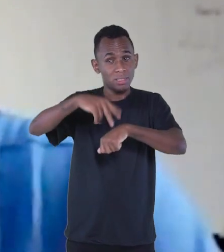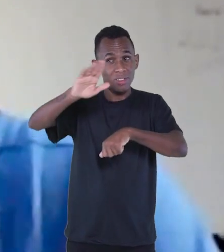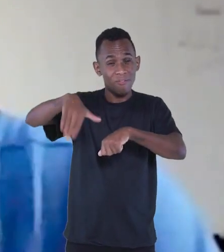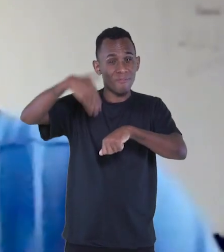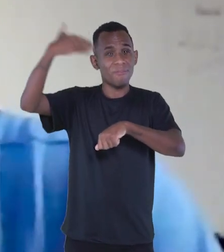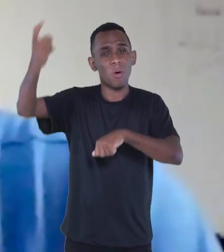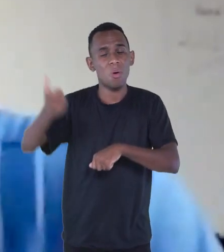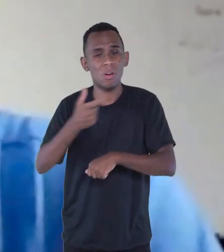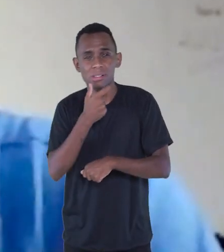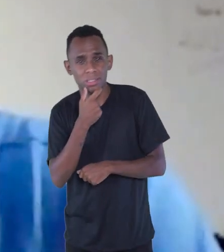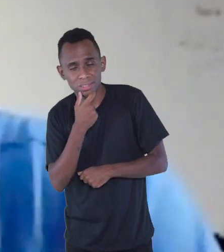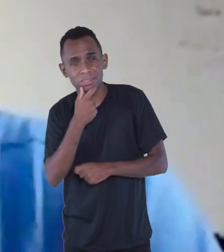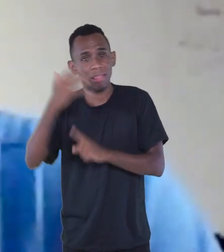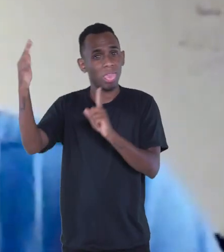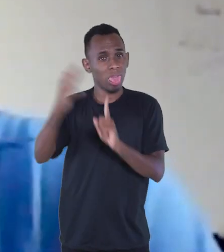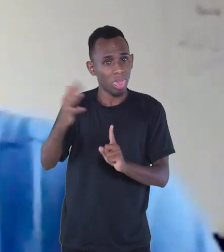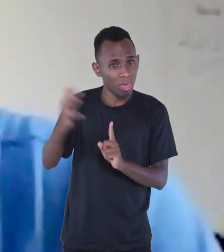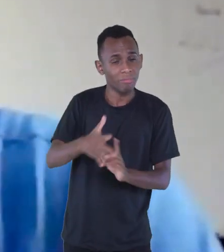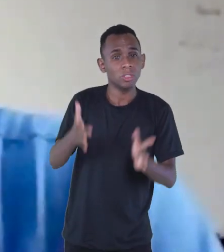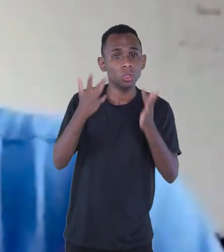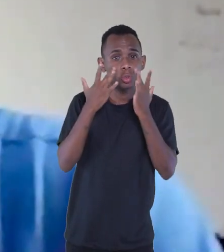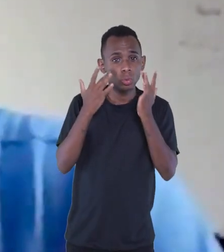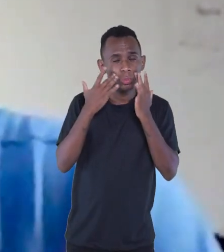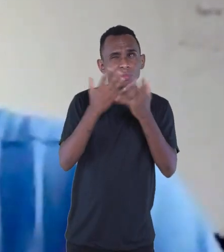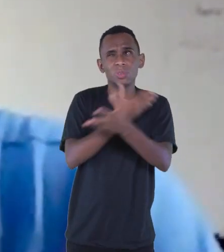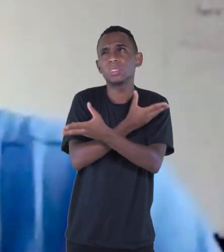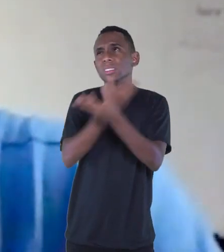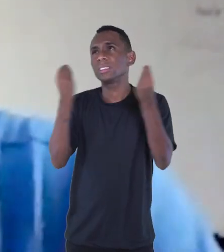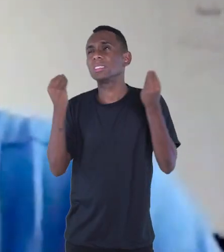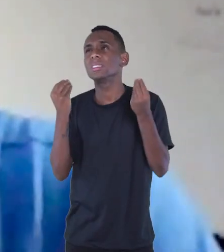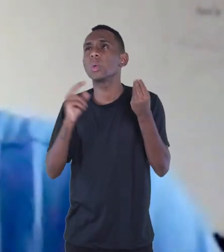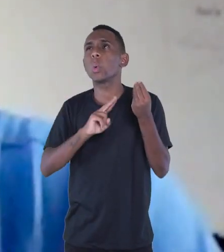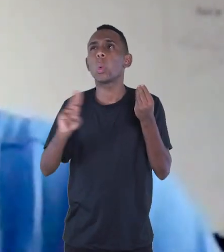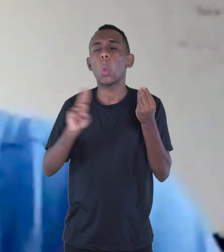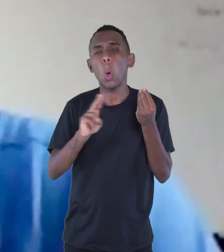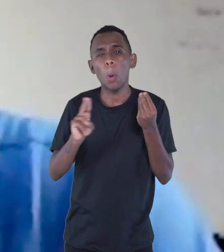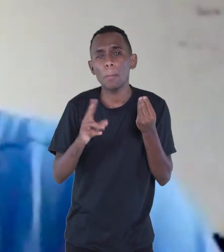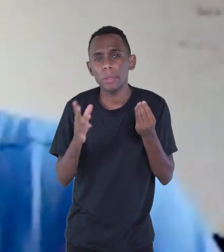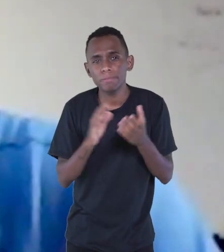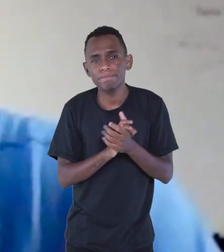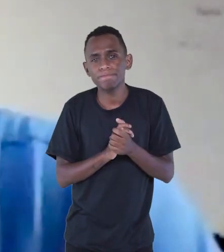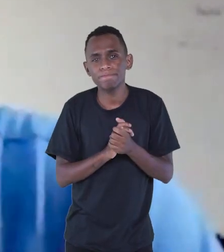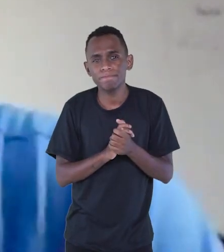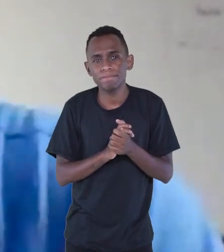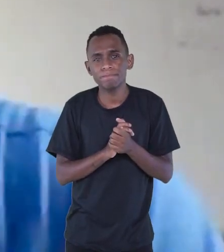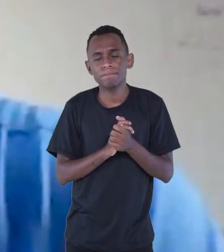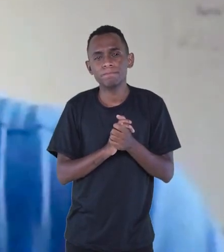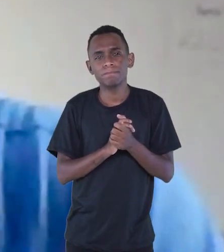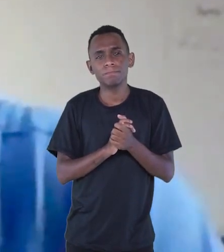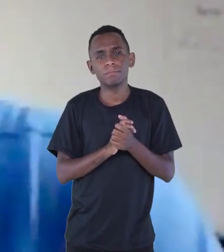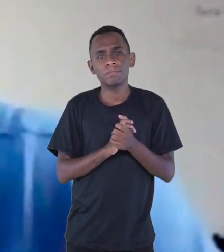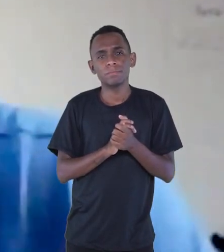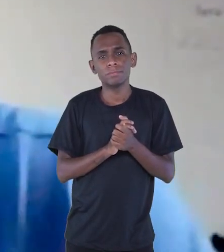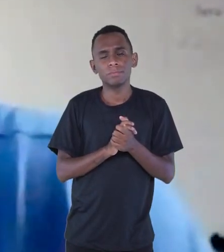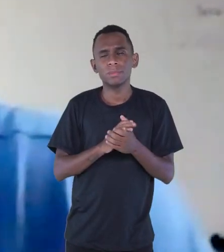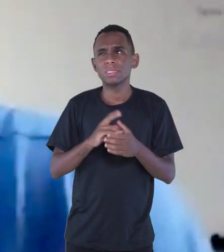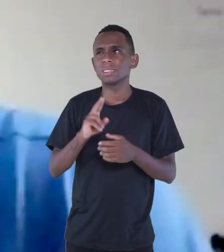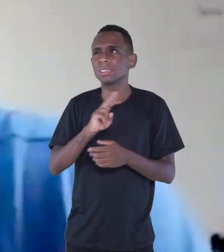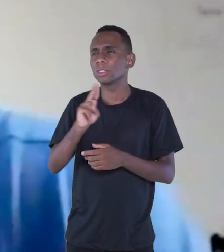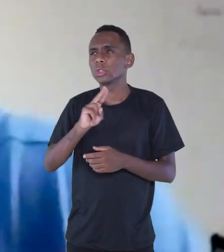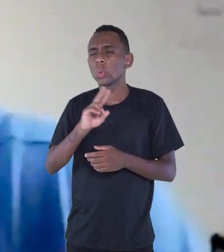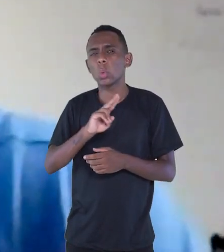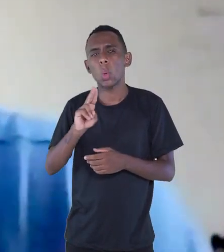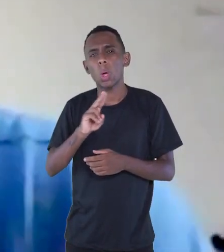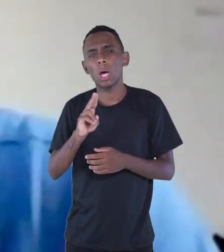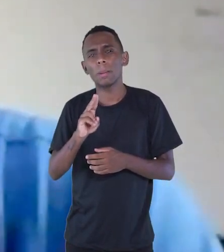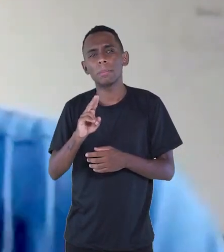-americano. Eu esqueci agora o autor de Gata em Telhado de Zinco Quente. Esqueci o nome do autor.